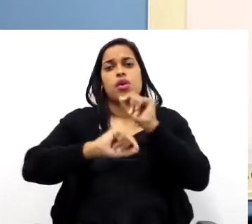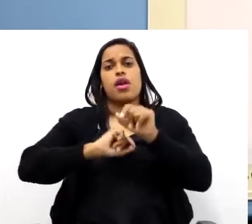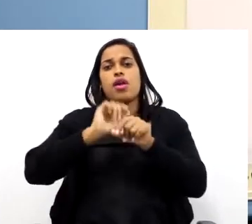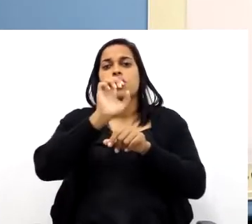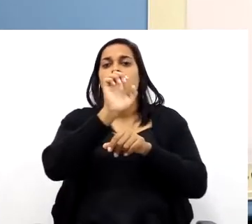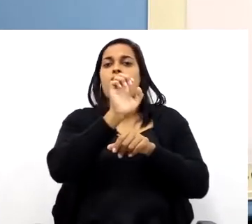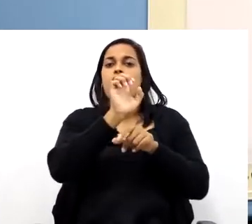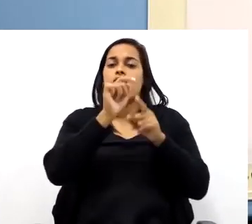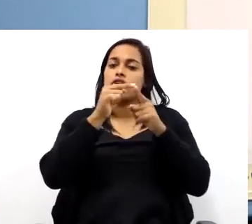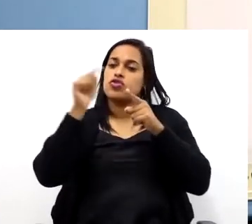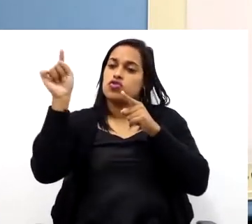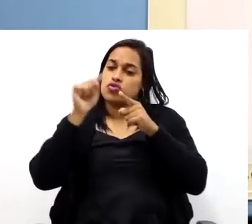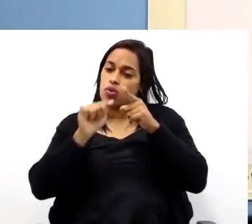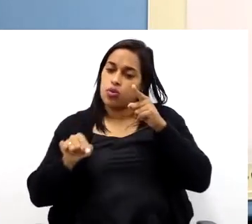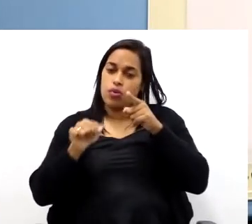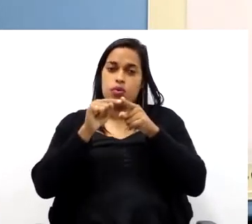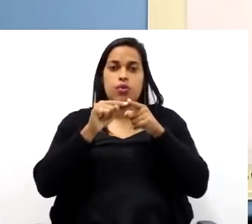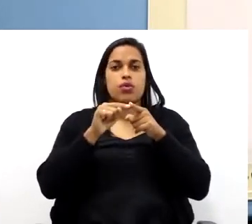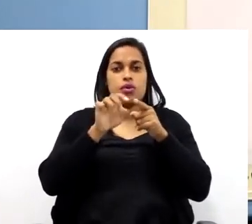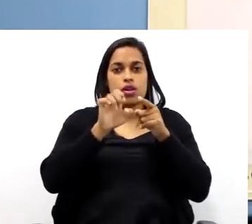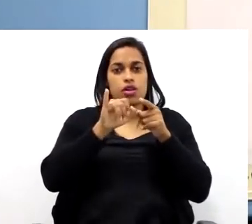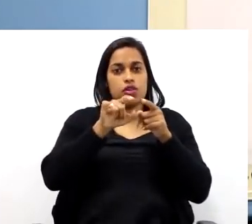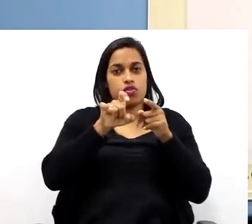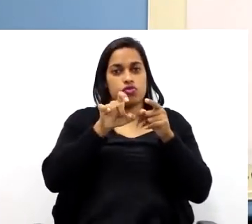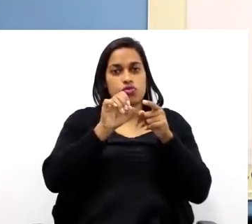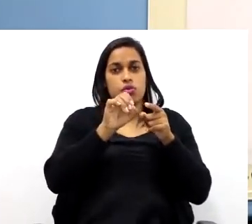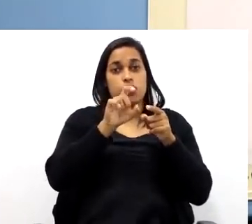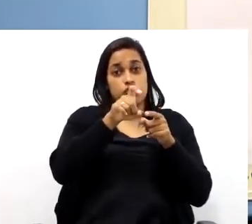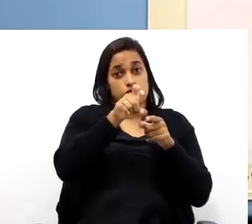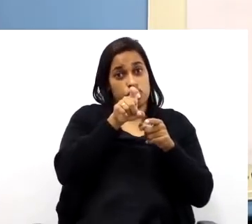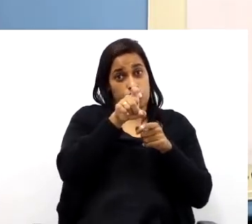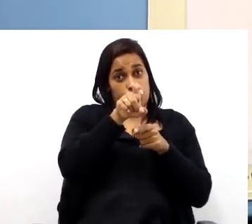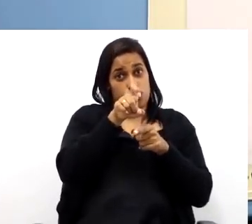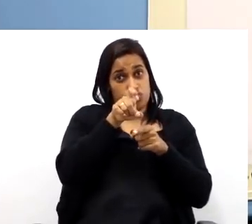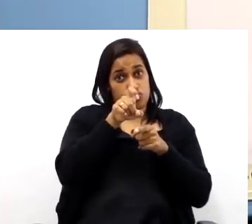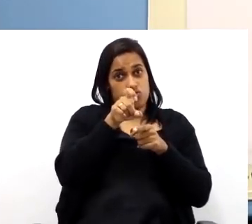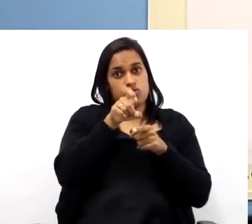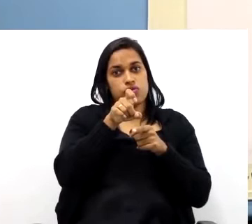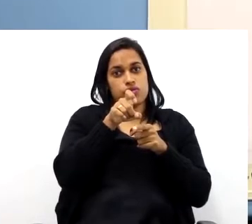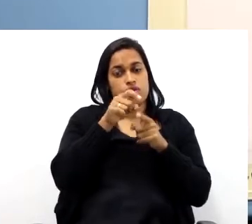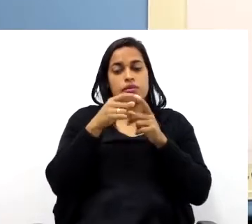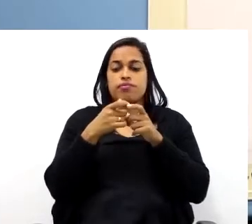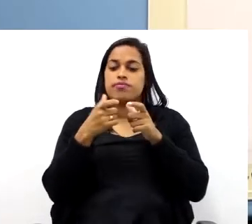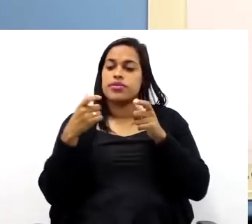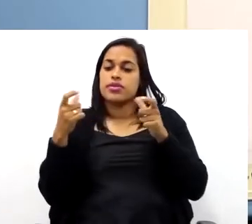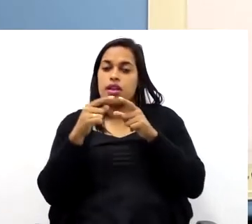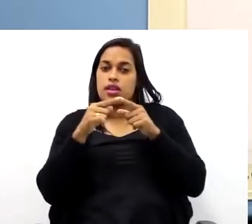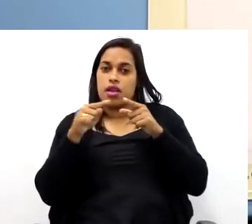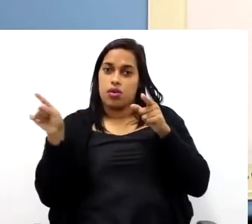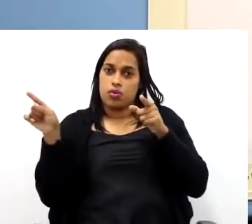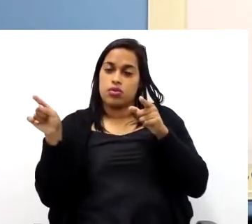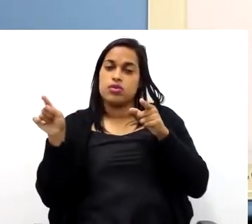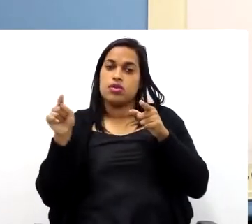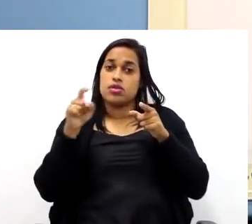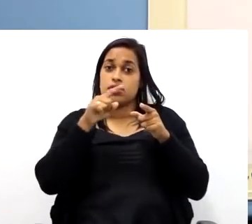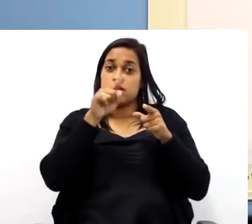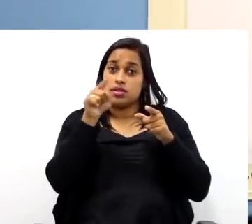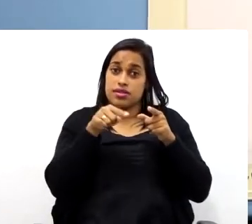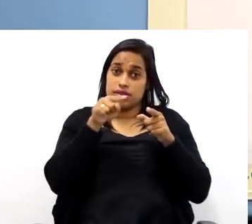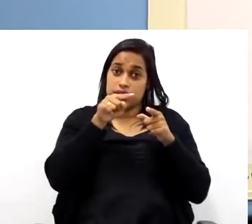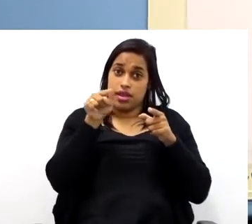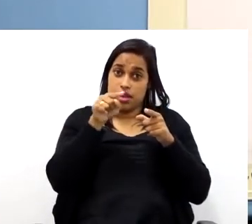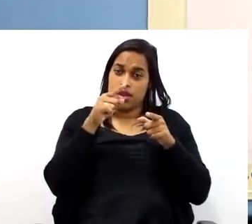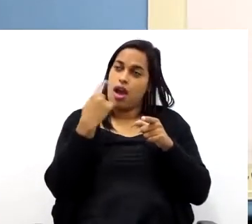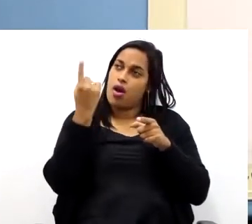Meu eixo X das larguras. Meu eixo Z das alturas.